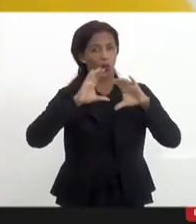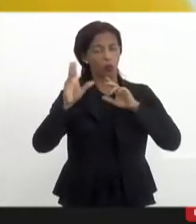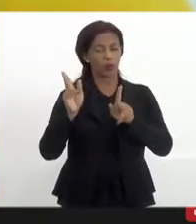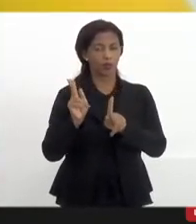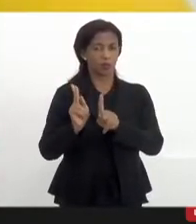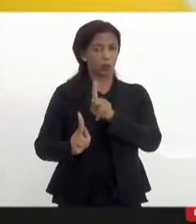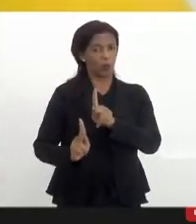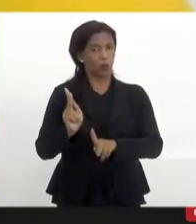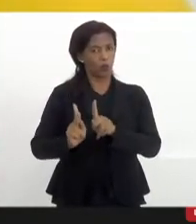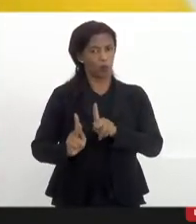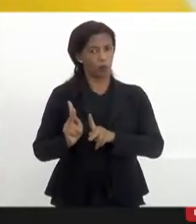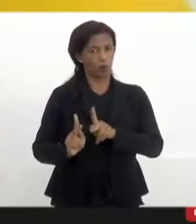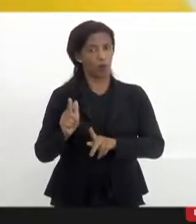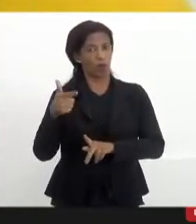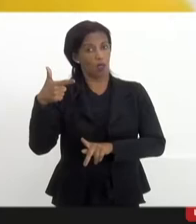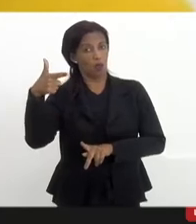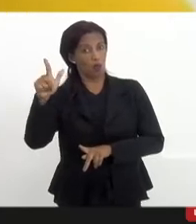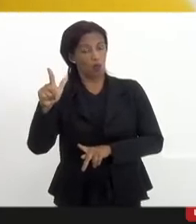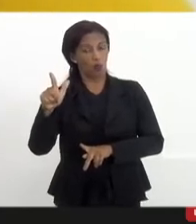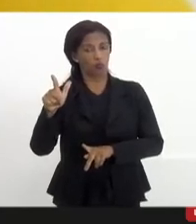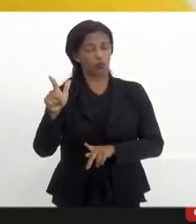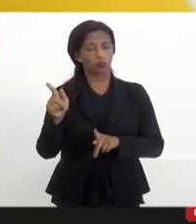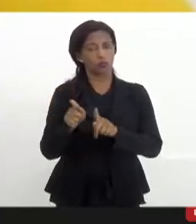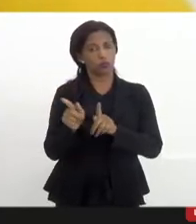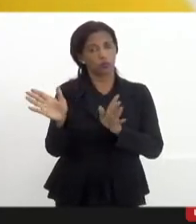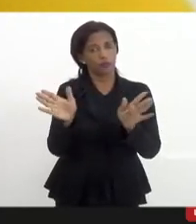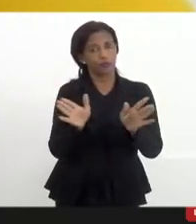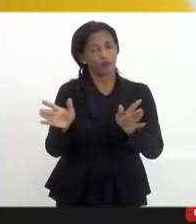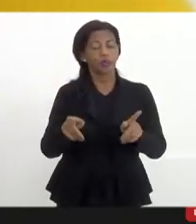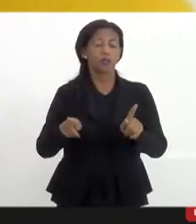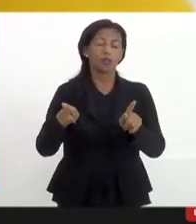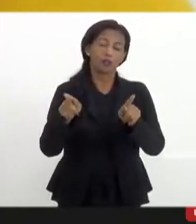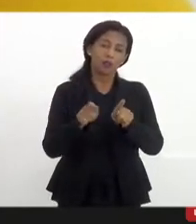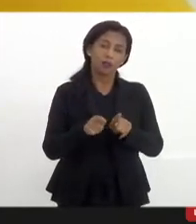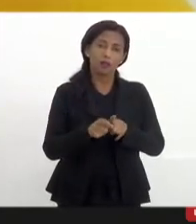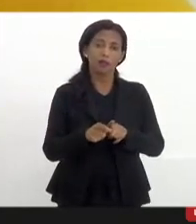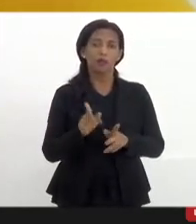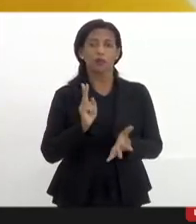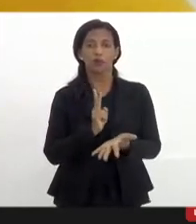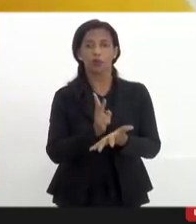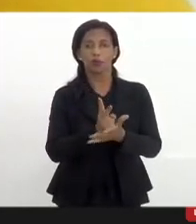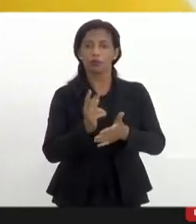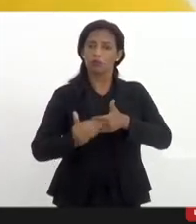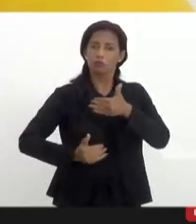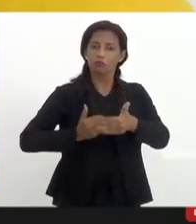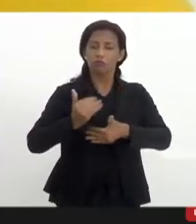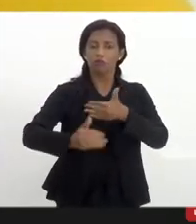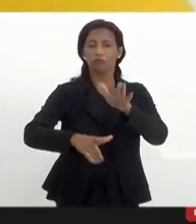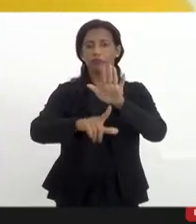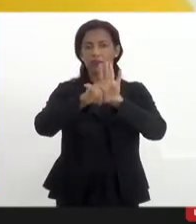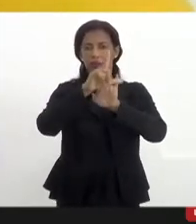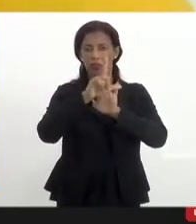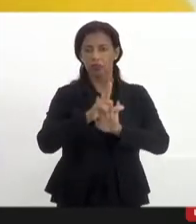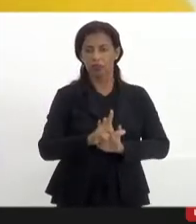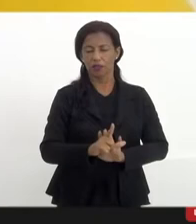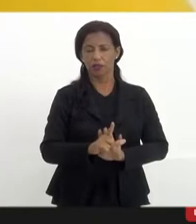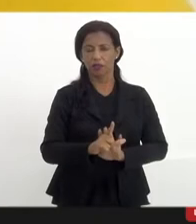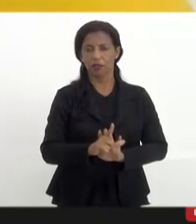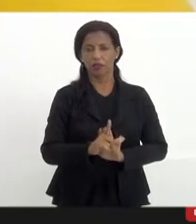popular. Esse é um outro aspecto além de conseguir continuar avançando legislações e